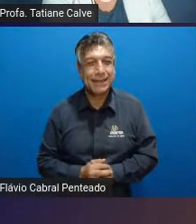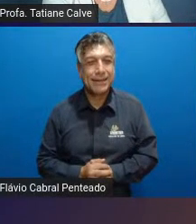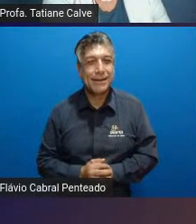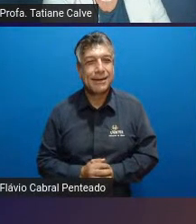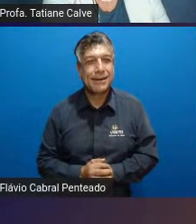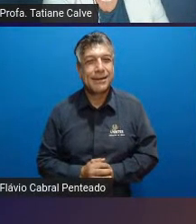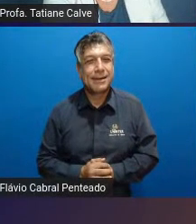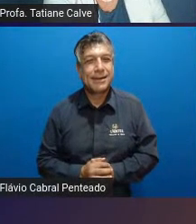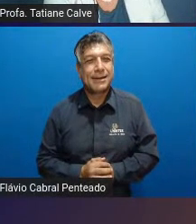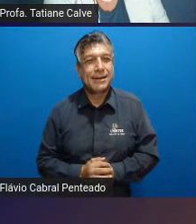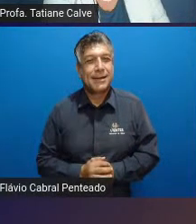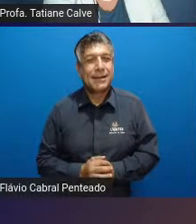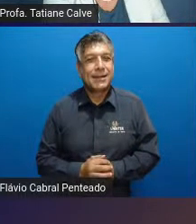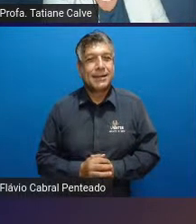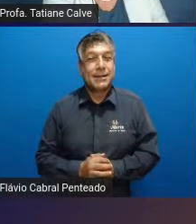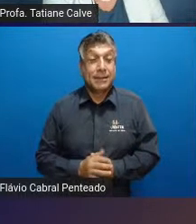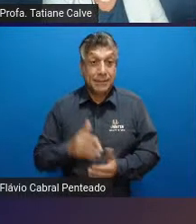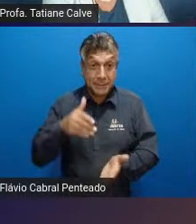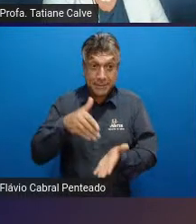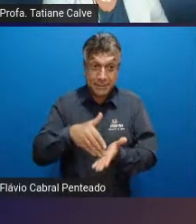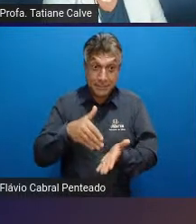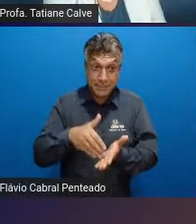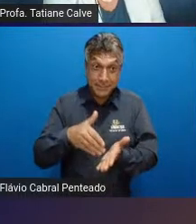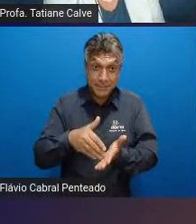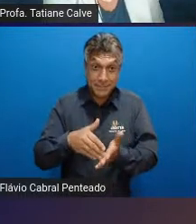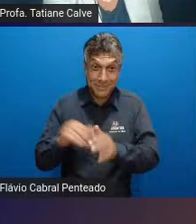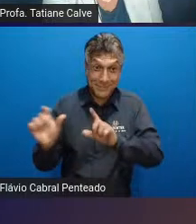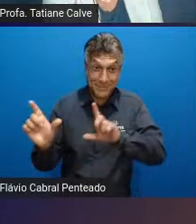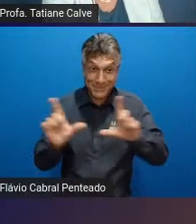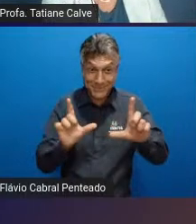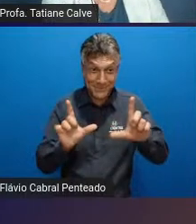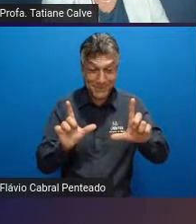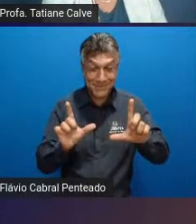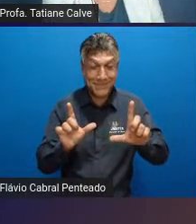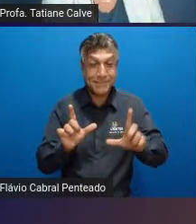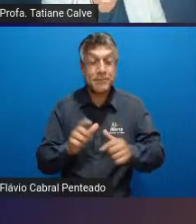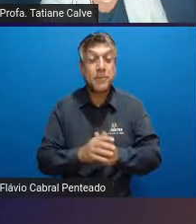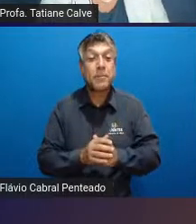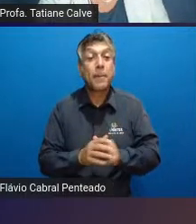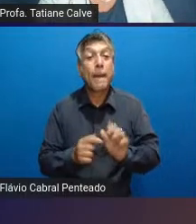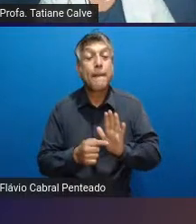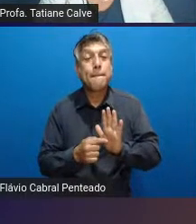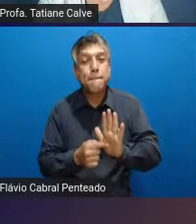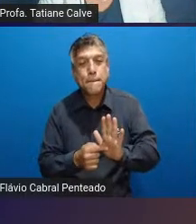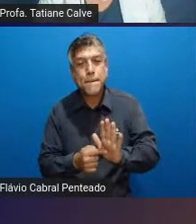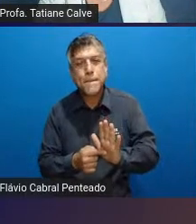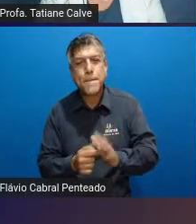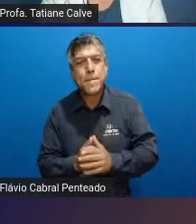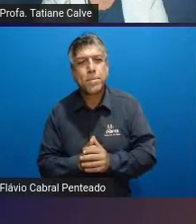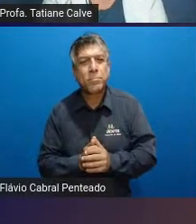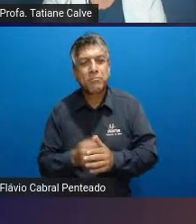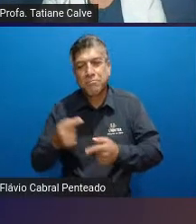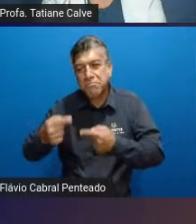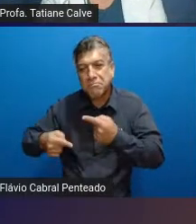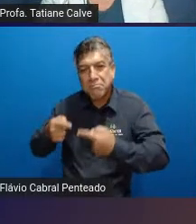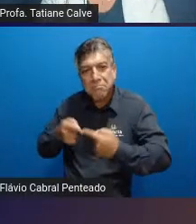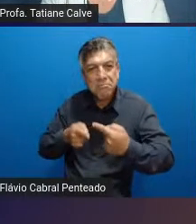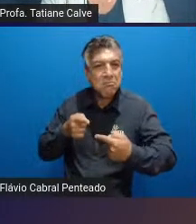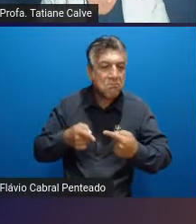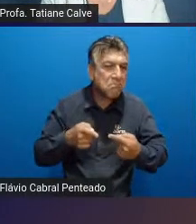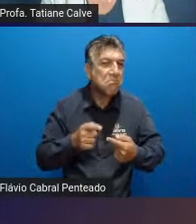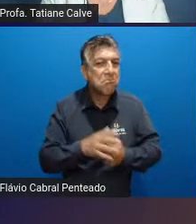e chegando ao final dos nossos slides de acordo com a discussão e as